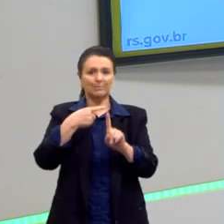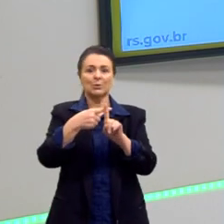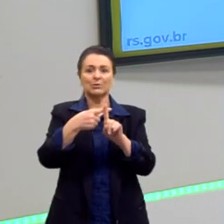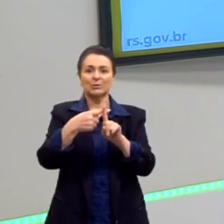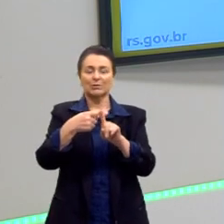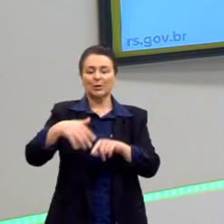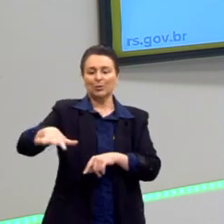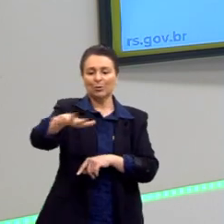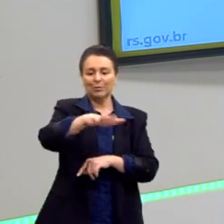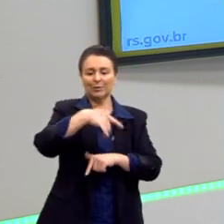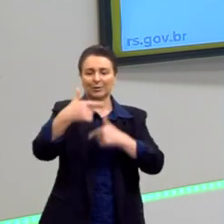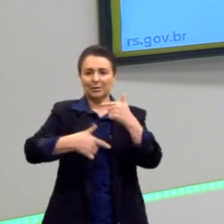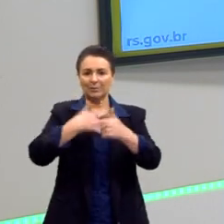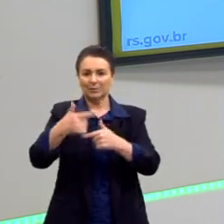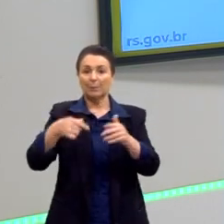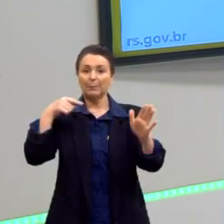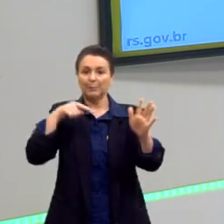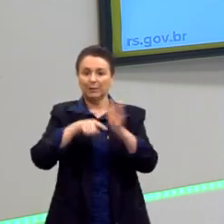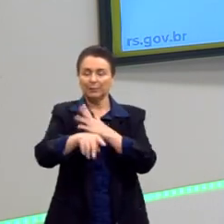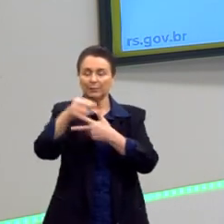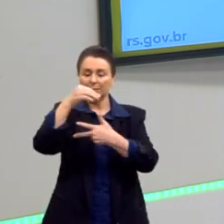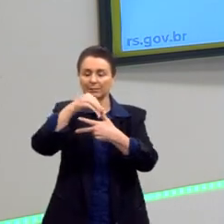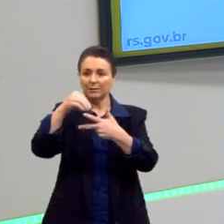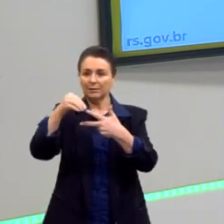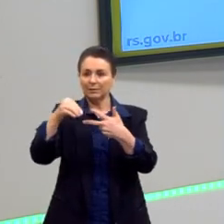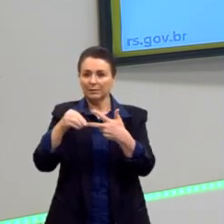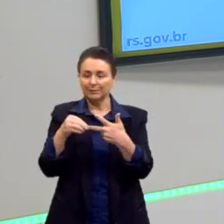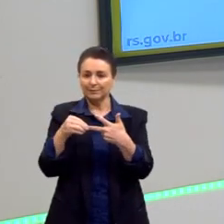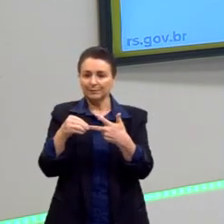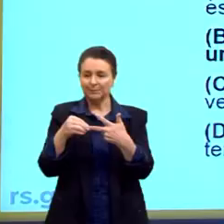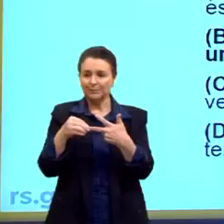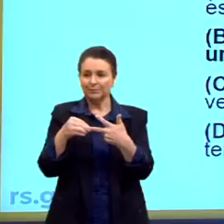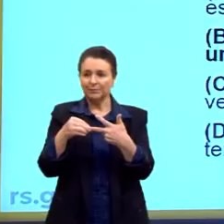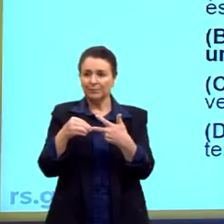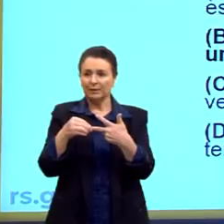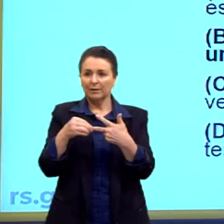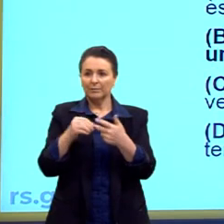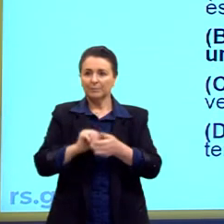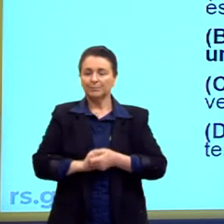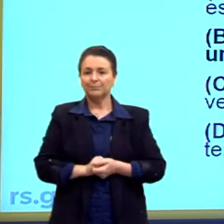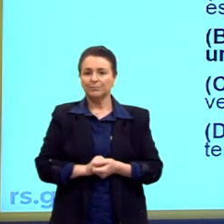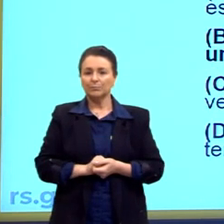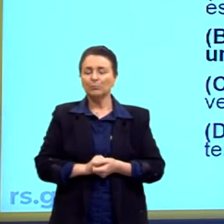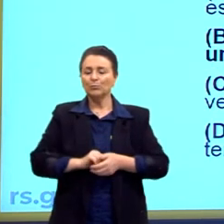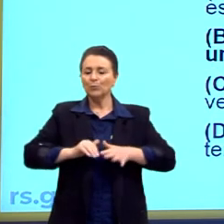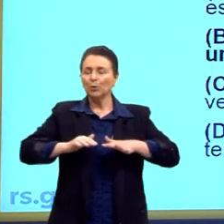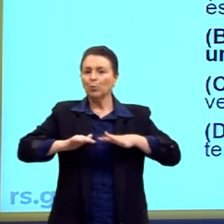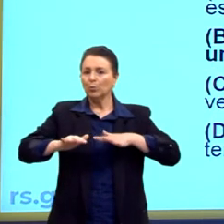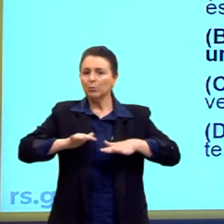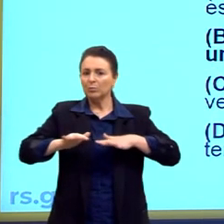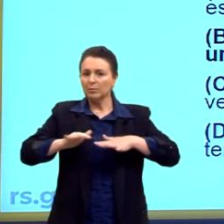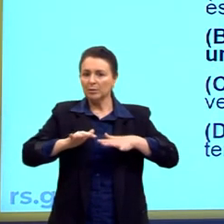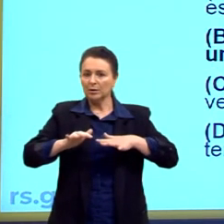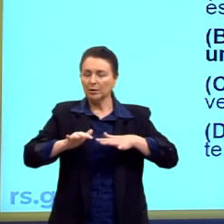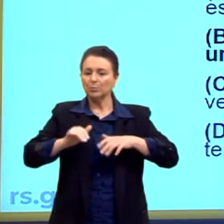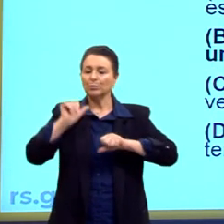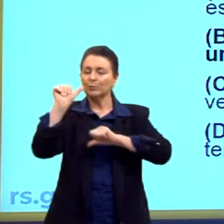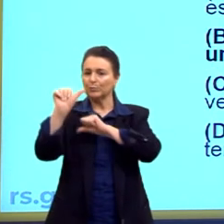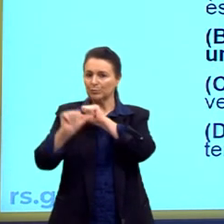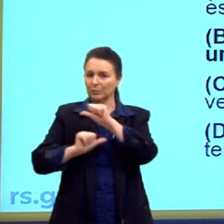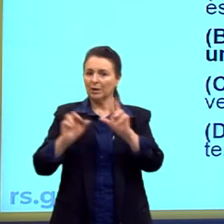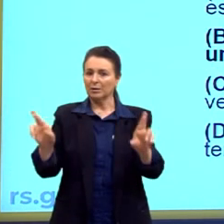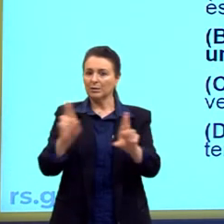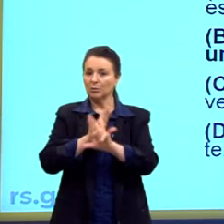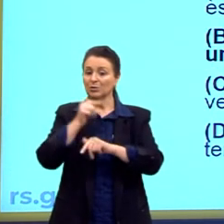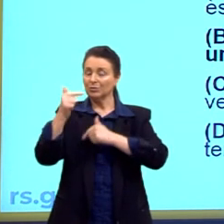Vamos a algumas questões do Enem, olha só. Essa aqui, trazendo que os movimentos que vêm modificando as